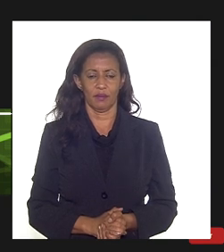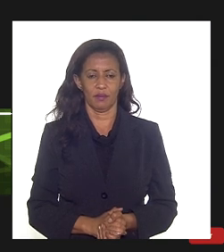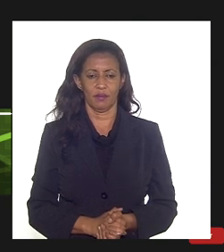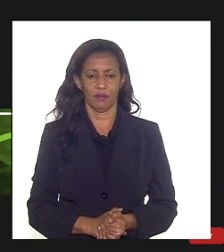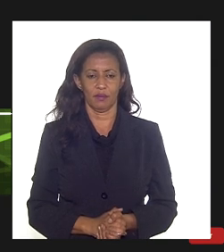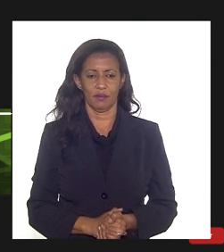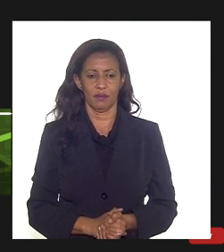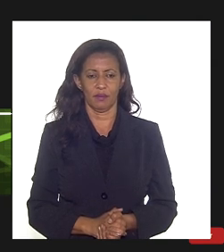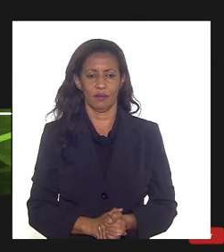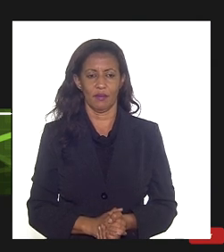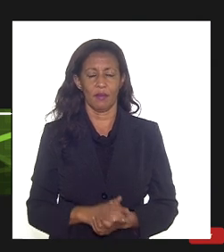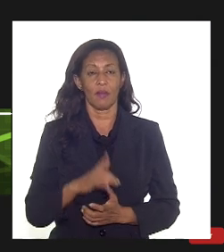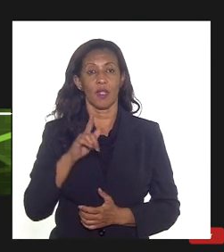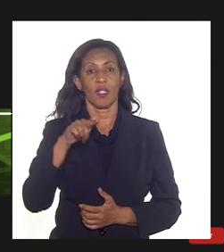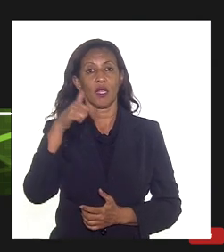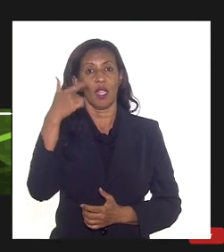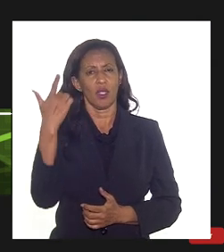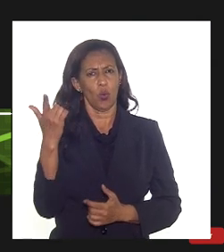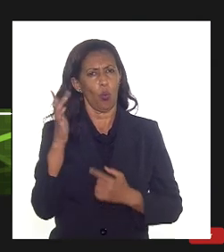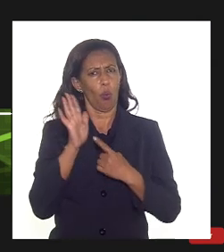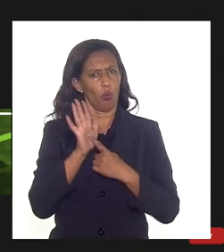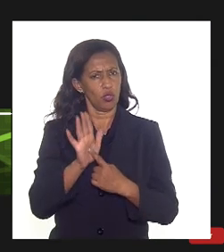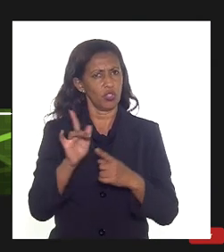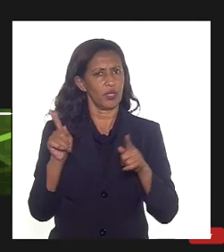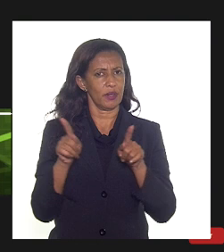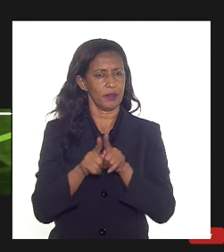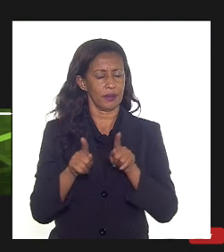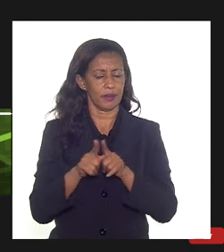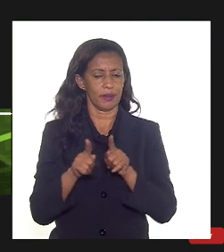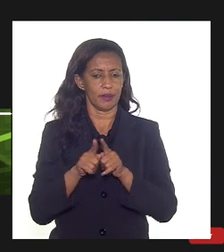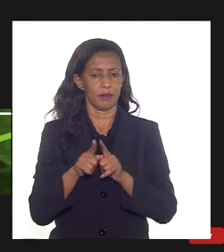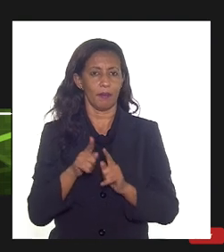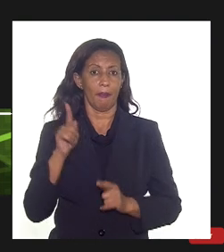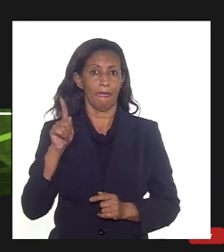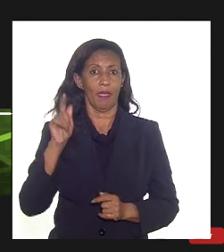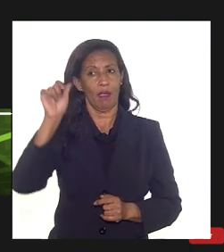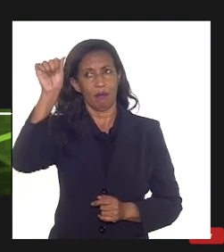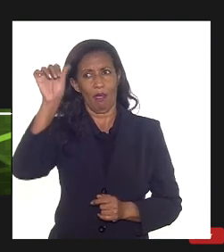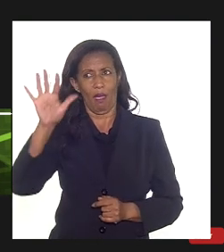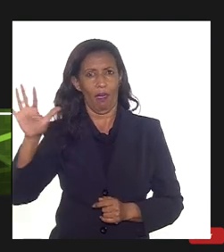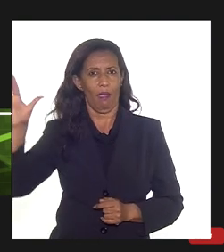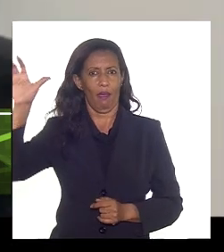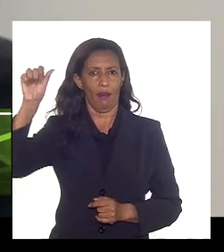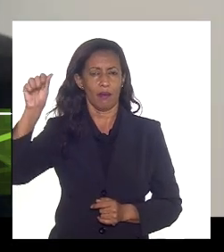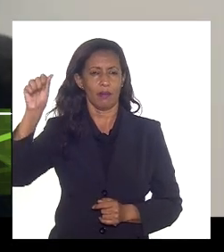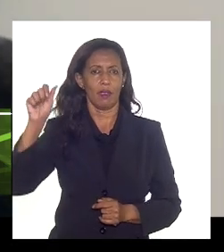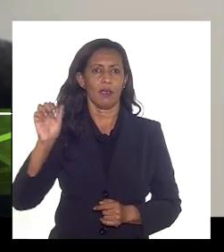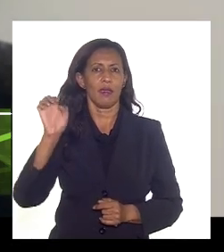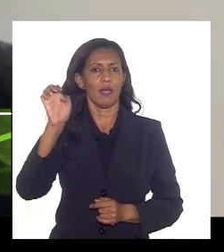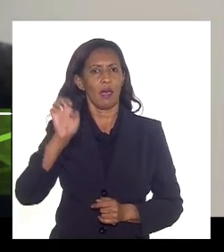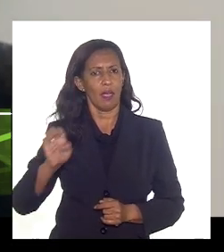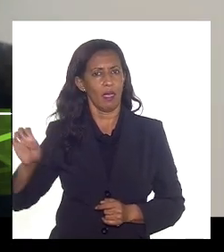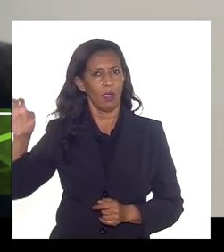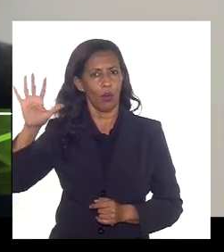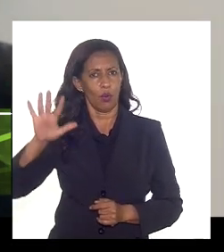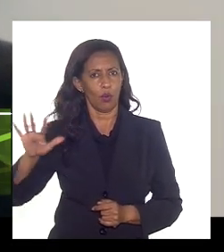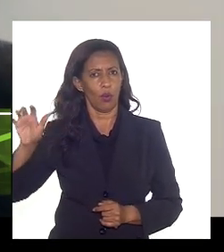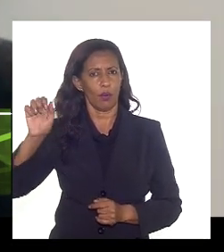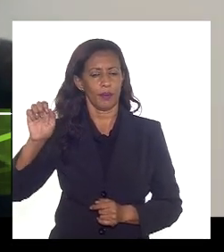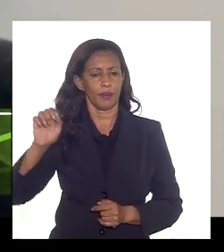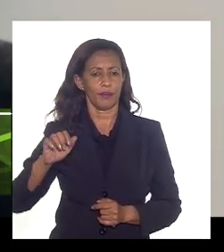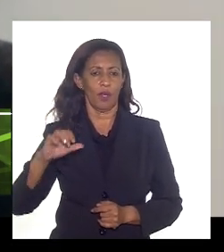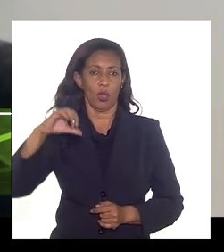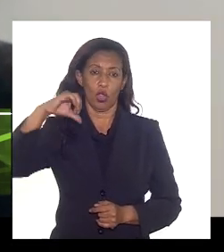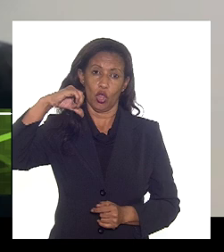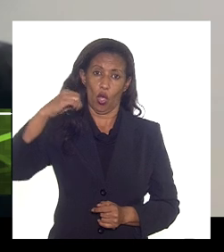e aí outras referências que eu poderia passar hoje também como preço na Europa e na Ásia hoje no curto prazo está na faixa entre 9 e